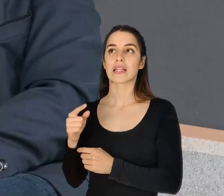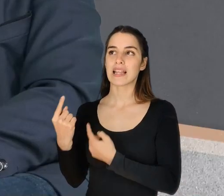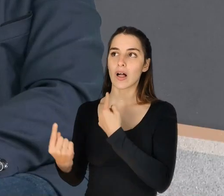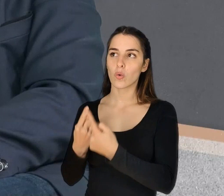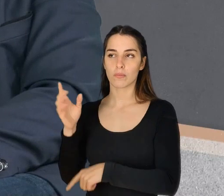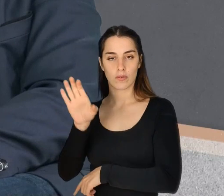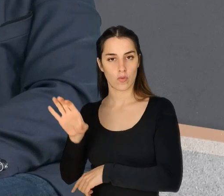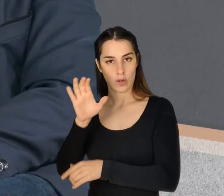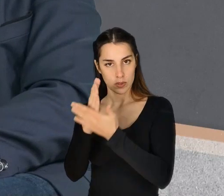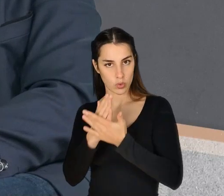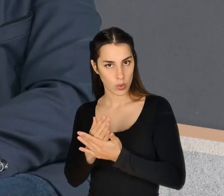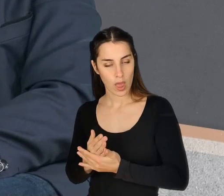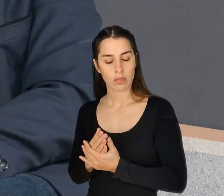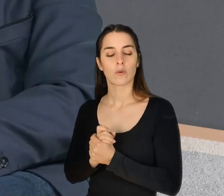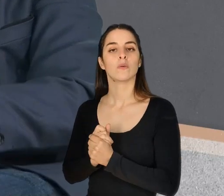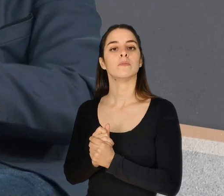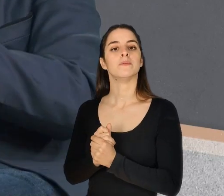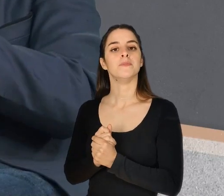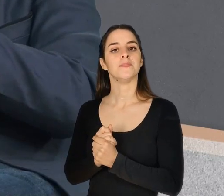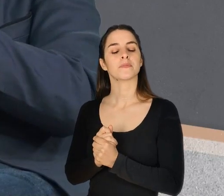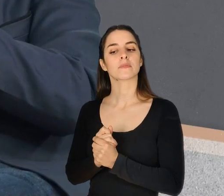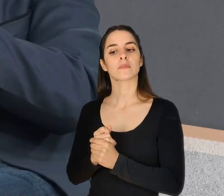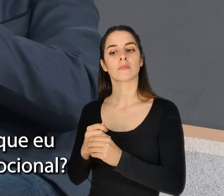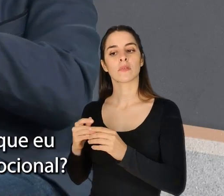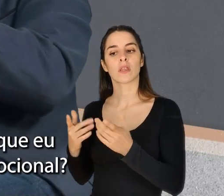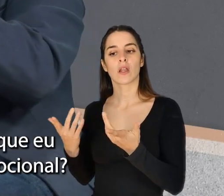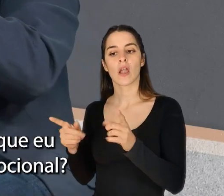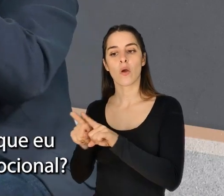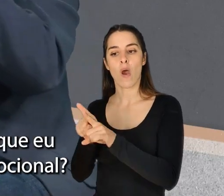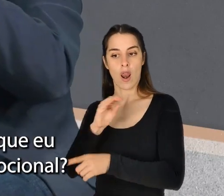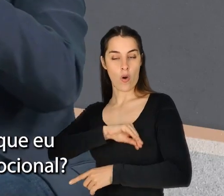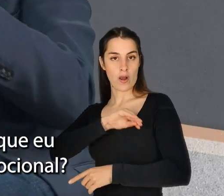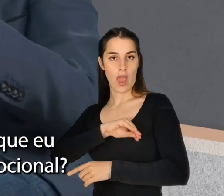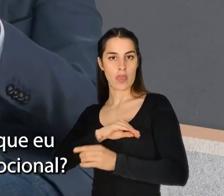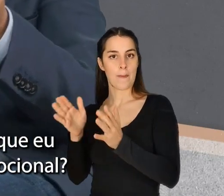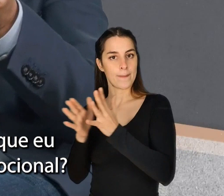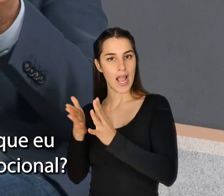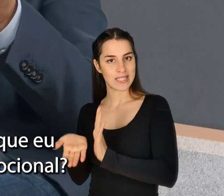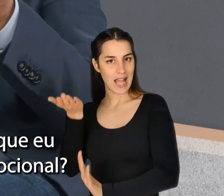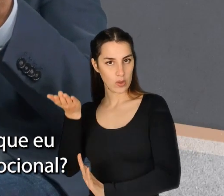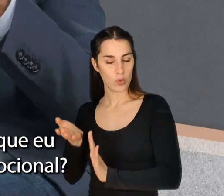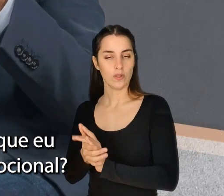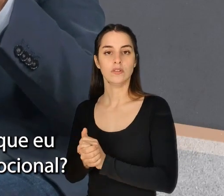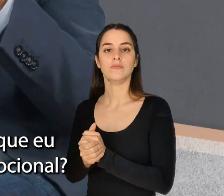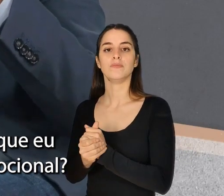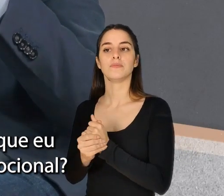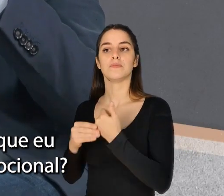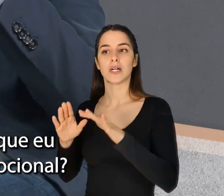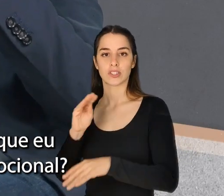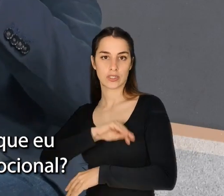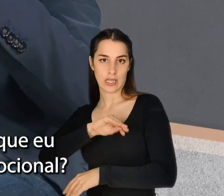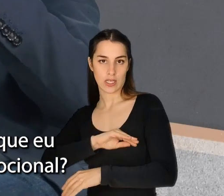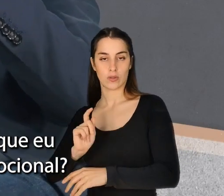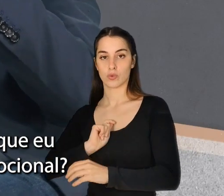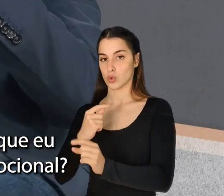está de alguma maneira estudado, que é que provoca esse, fugindo ao clássico ordenado mais alto, que eu brincava há pouco, o chamado